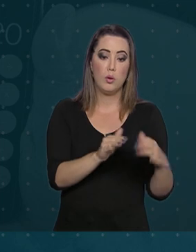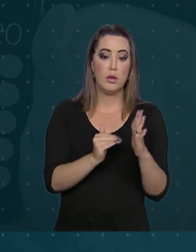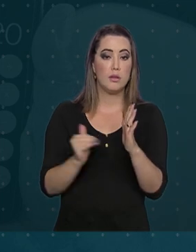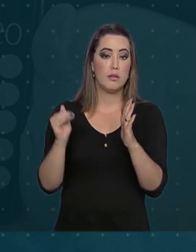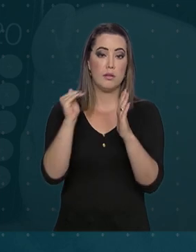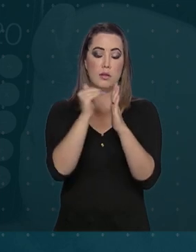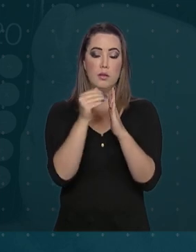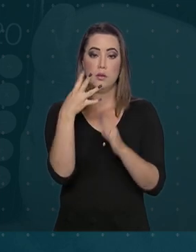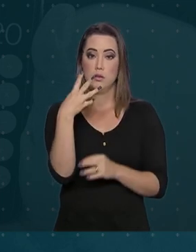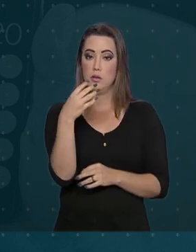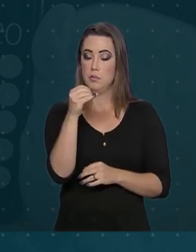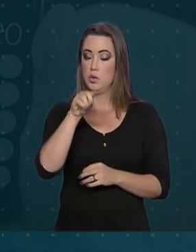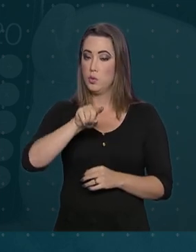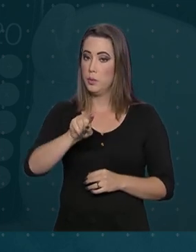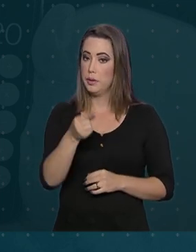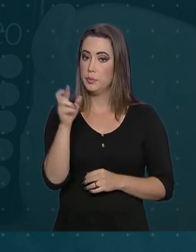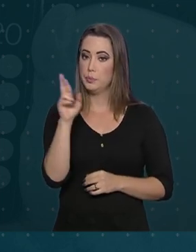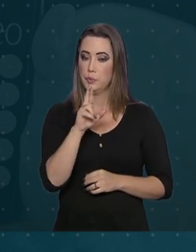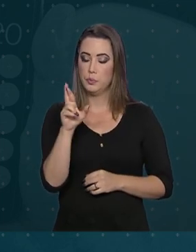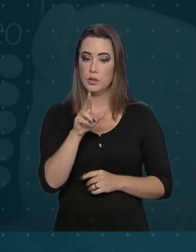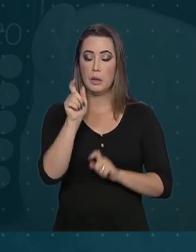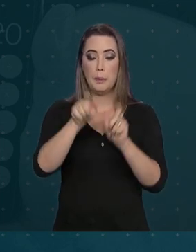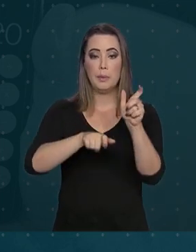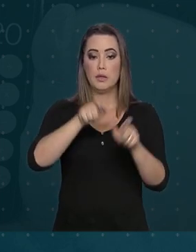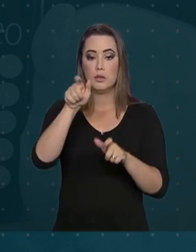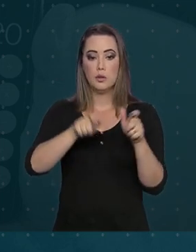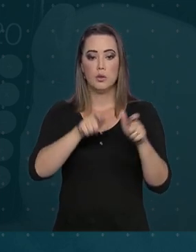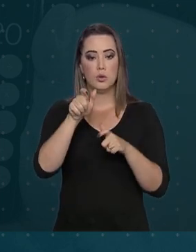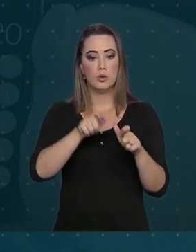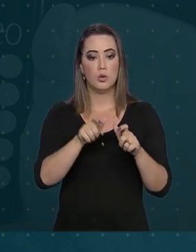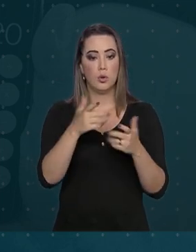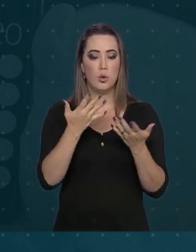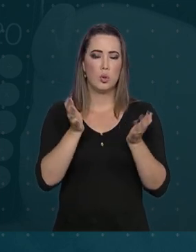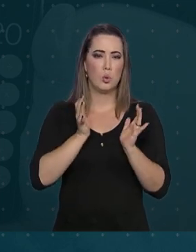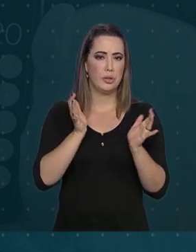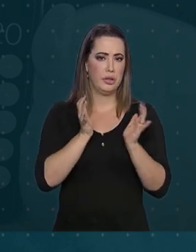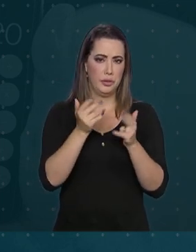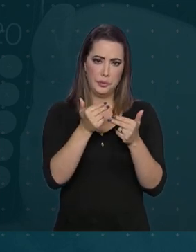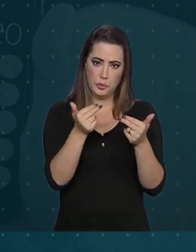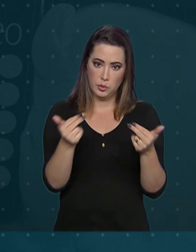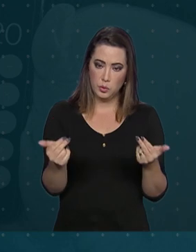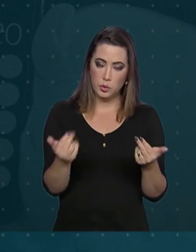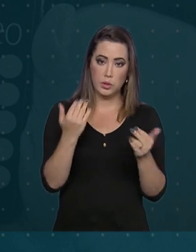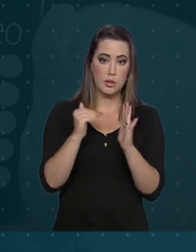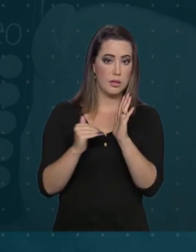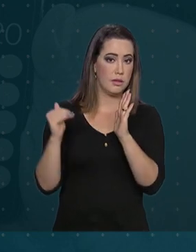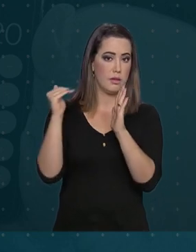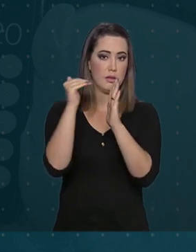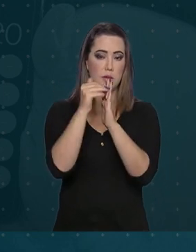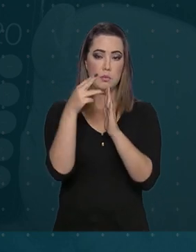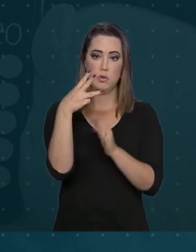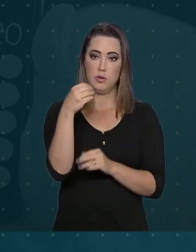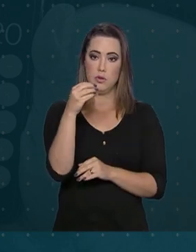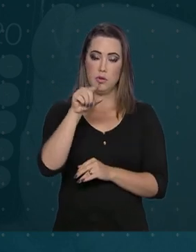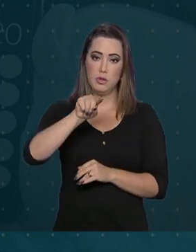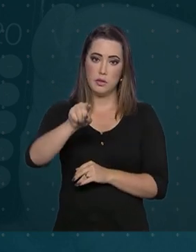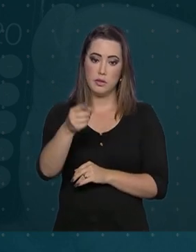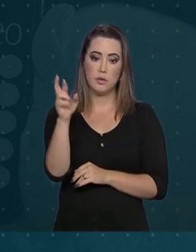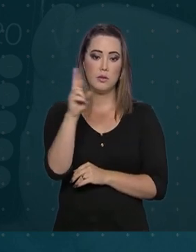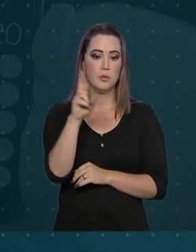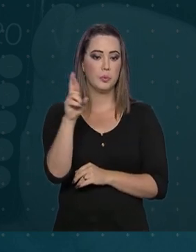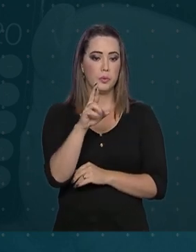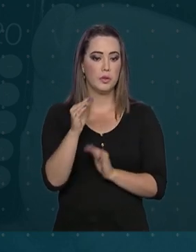acima de R$ 40 mil. E pessoas com patrimônio superior a R$ 300 mil no dia